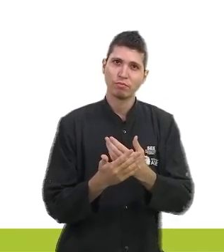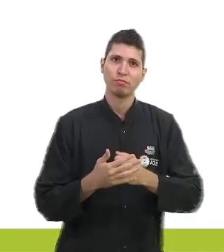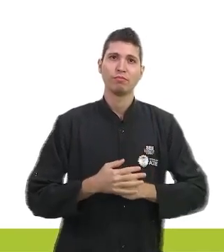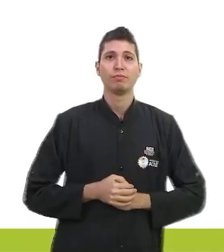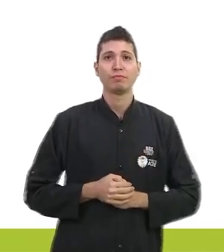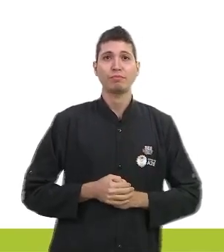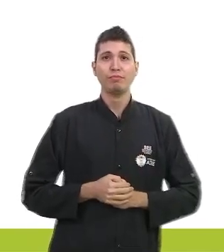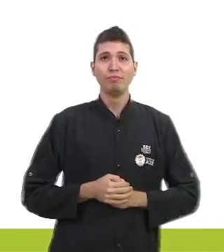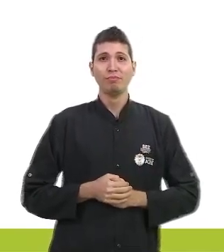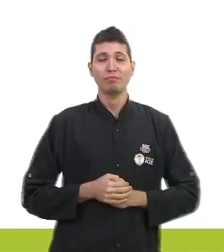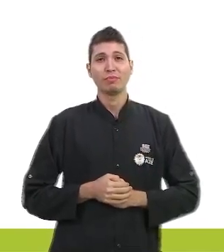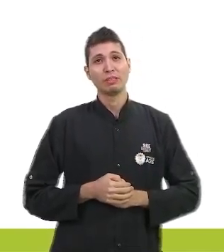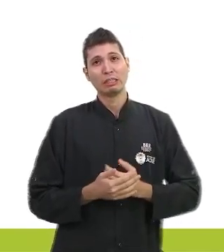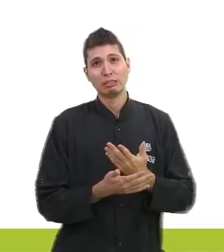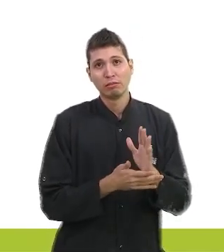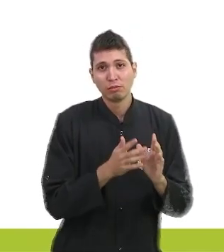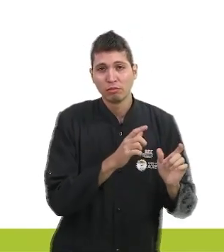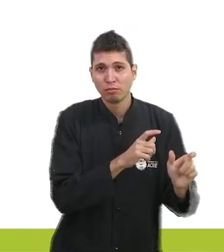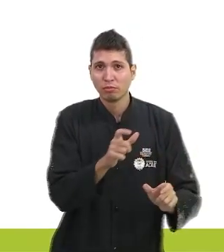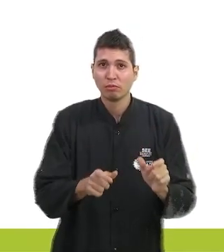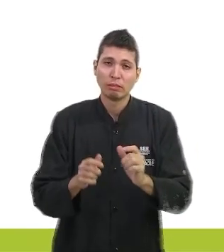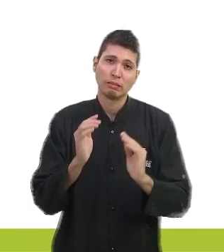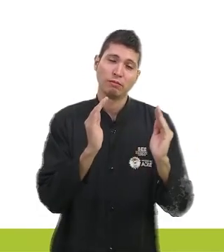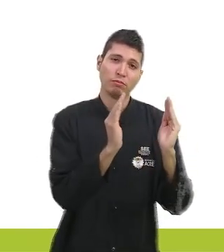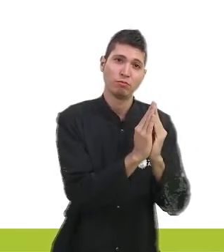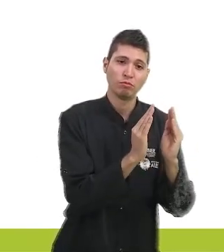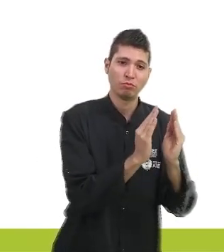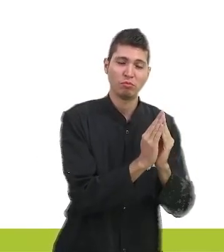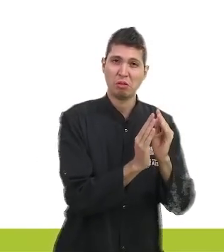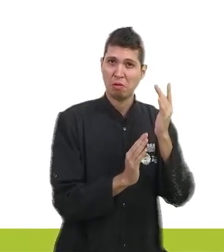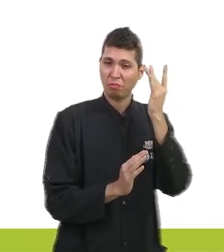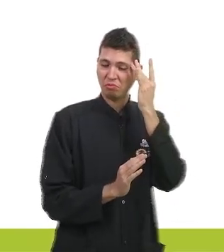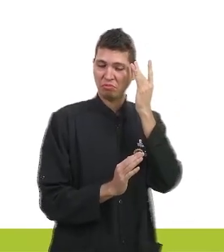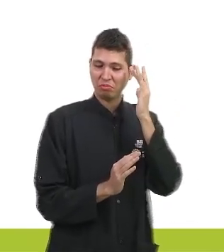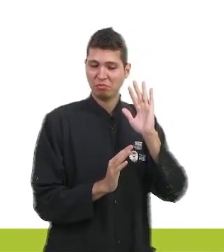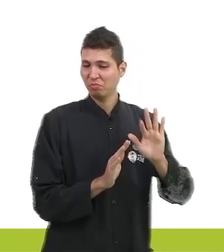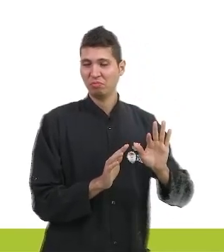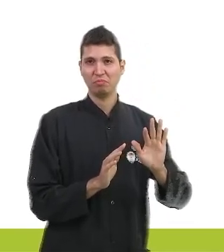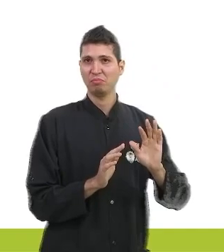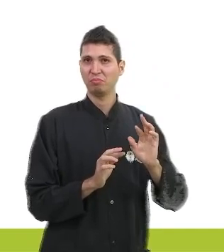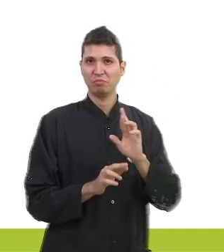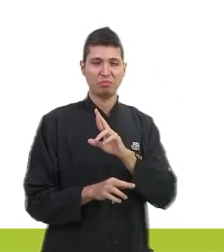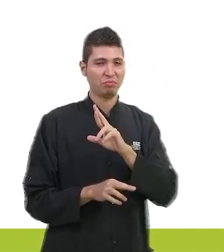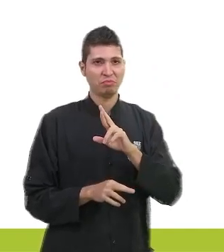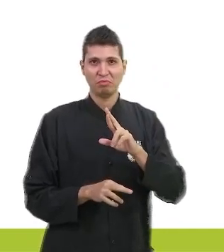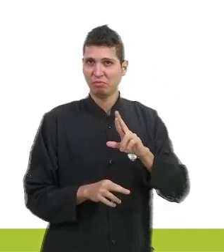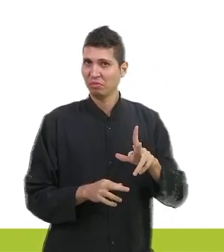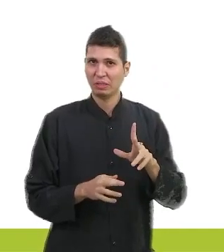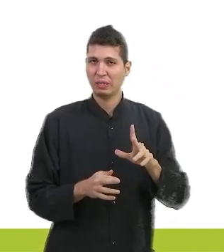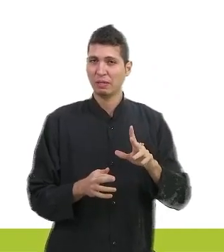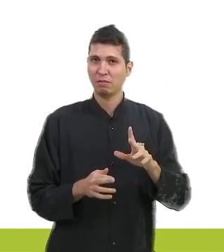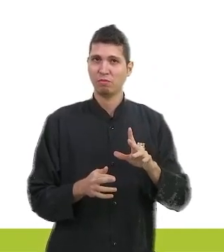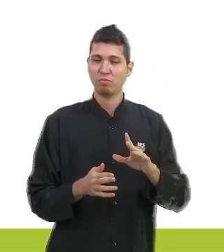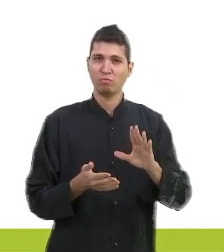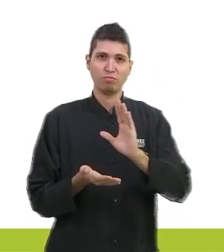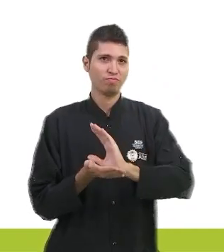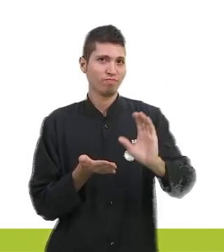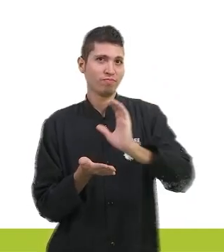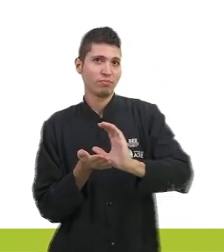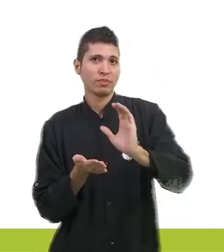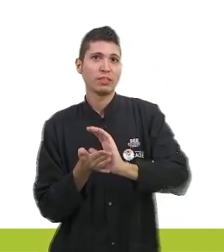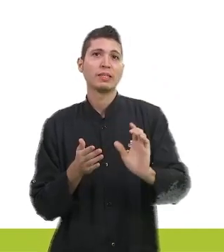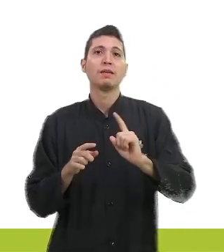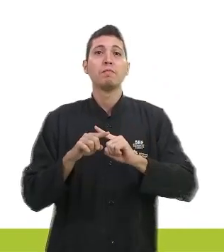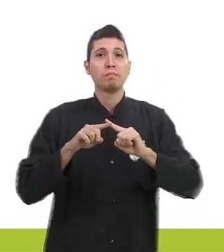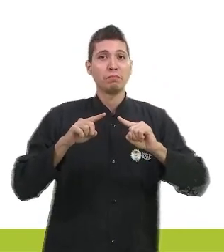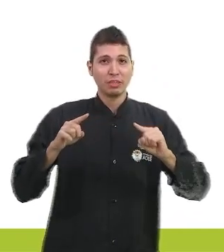Muita gente não considera que a poupança seja um investimento de fato, mas, na prática, ela normalmente